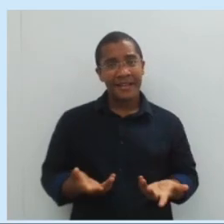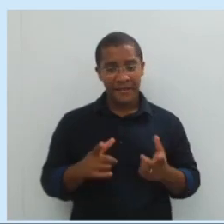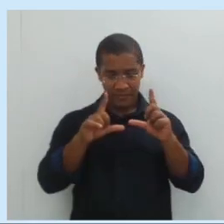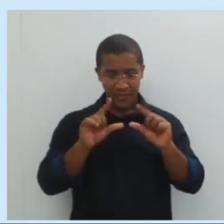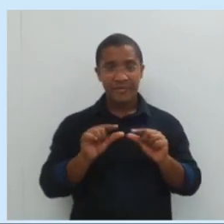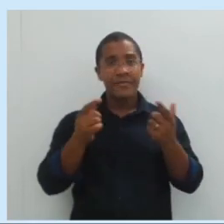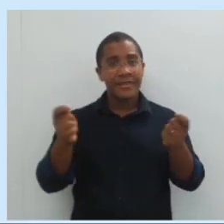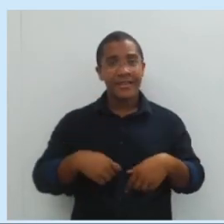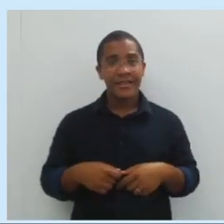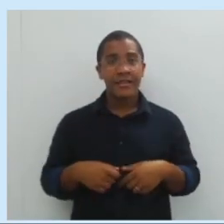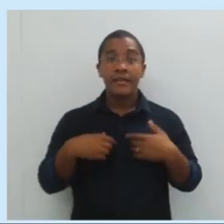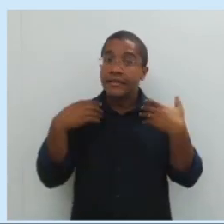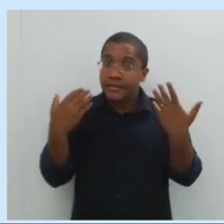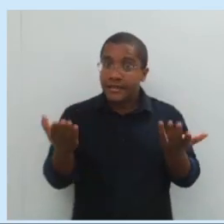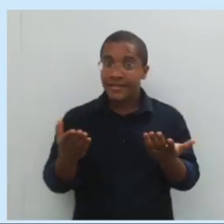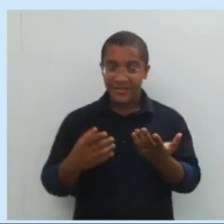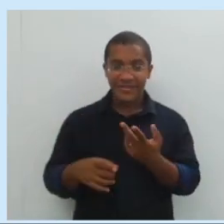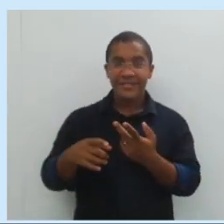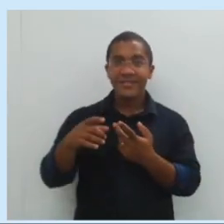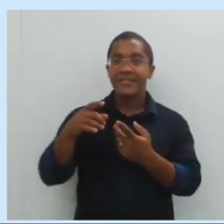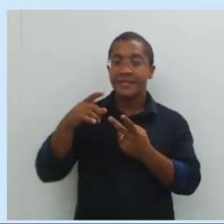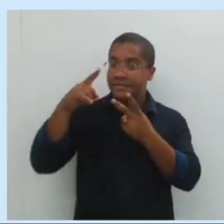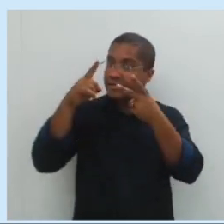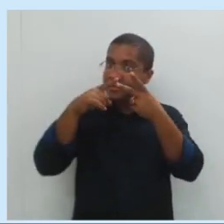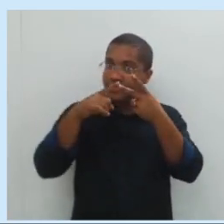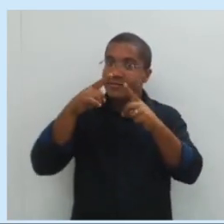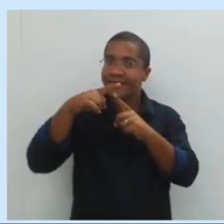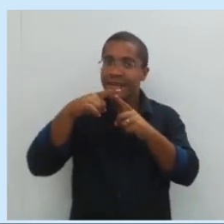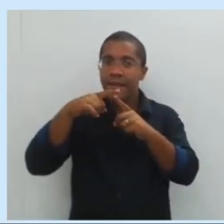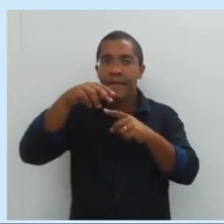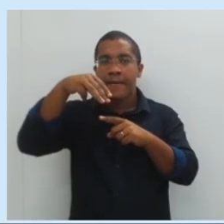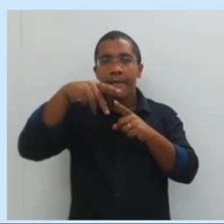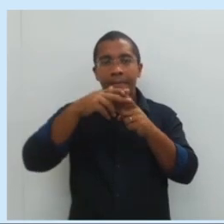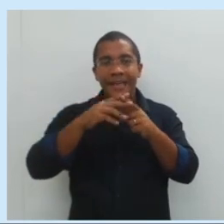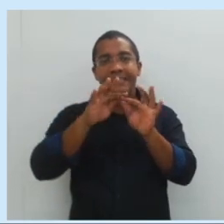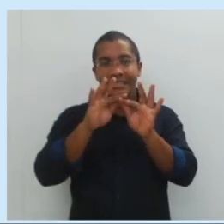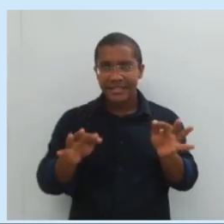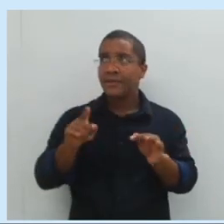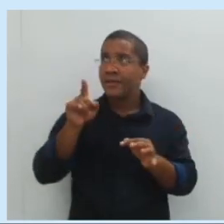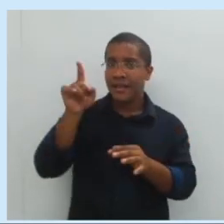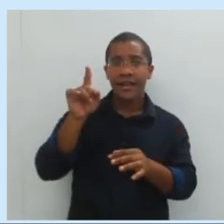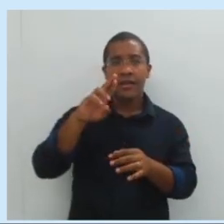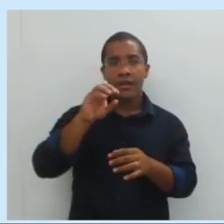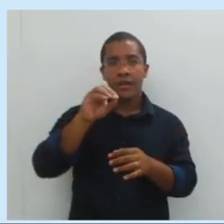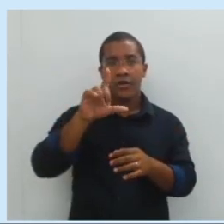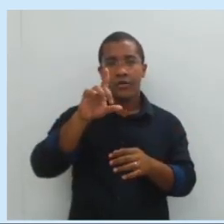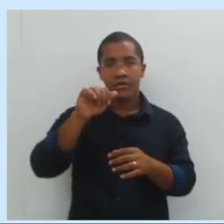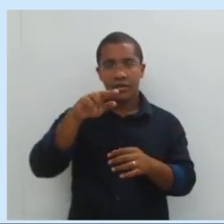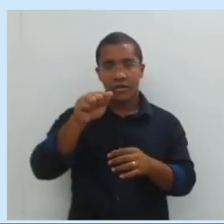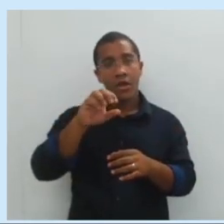Então, é o segundo tipo de máquinas simples, roldanas ou polias.